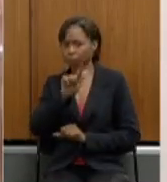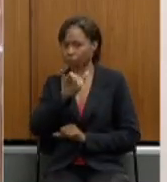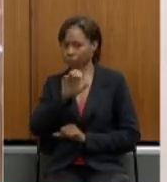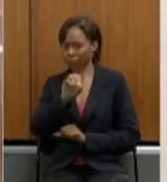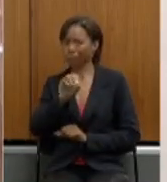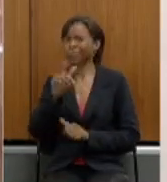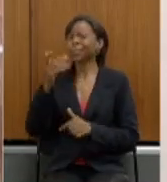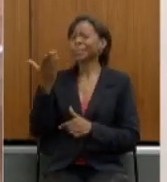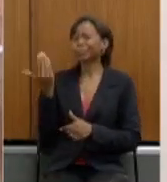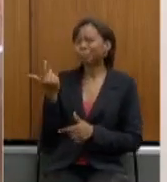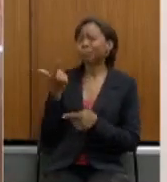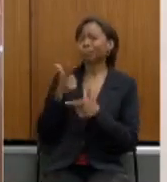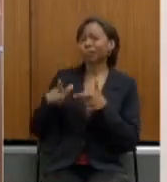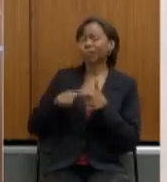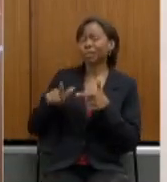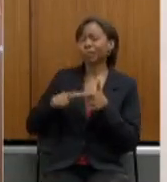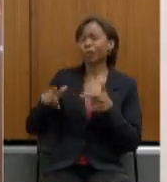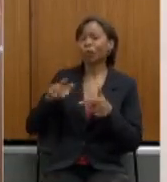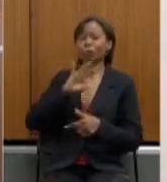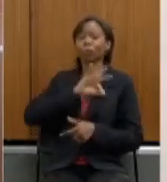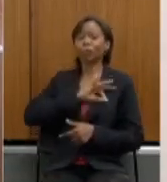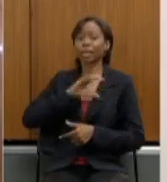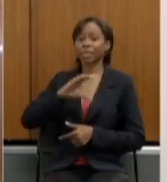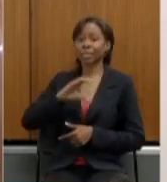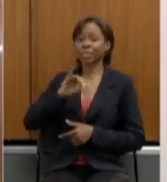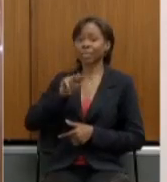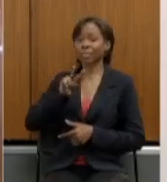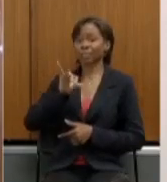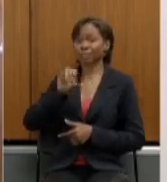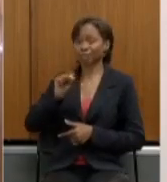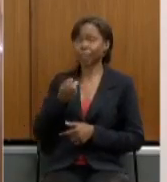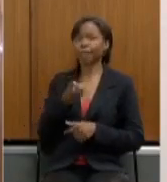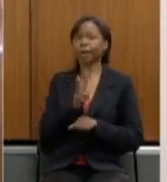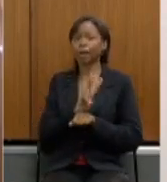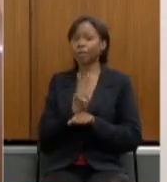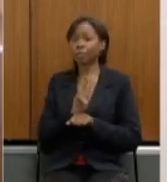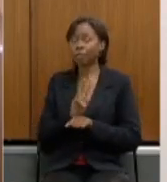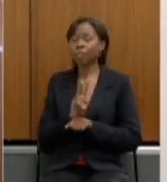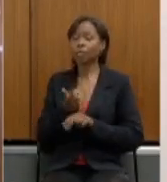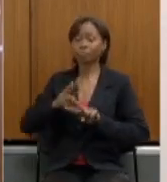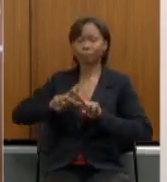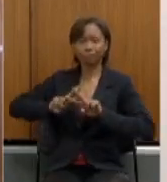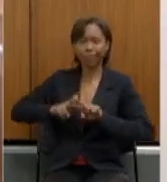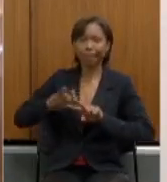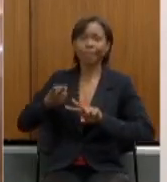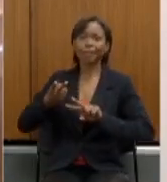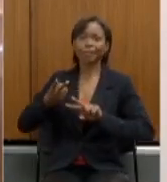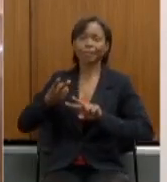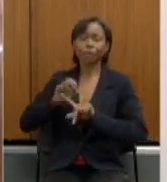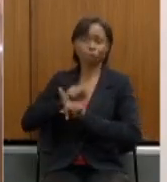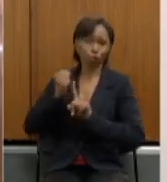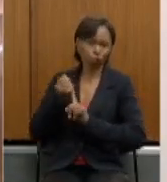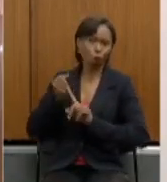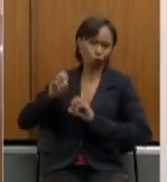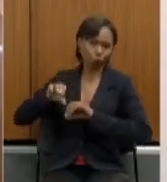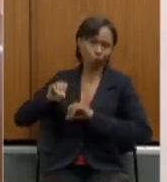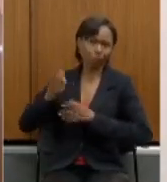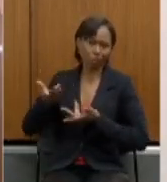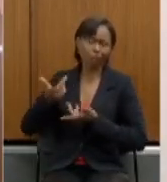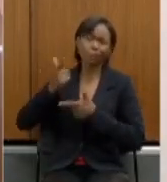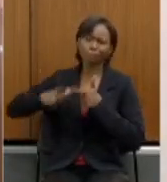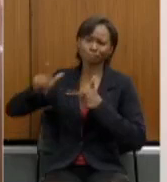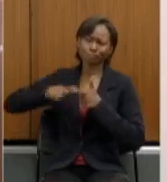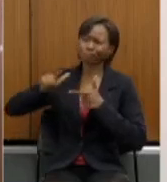policiais civis agentes penitenciários e sócio-educativos isso é um grande problema porque na verdade o governo federal ele